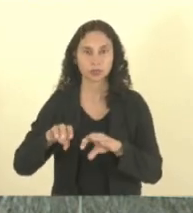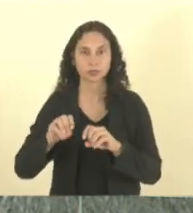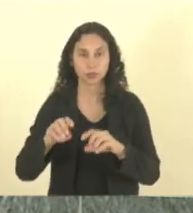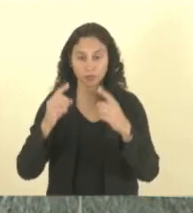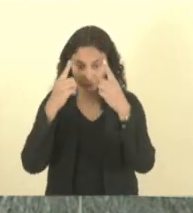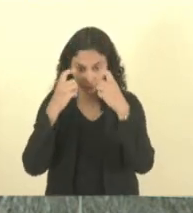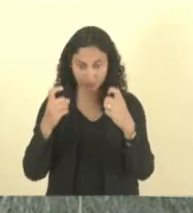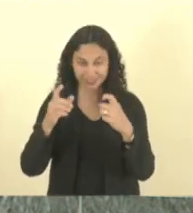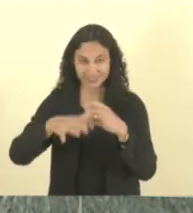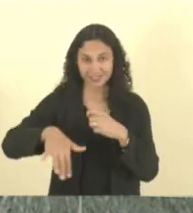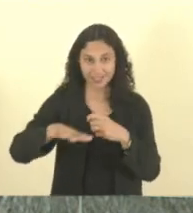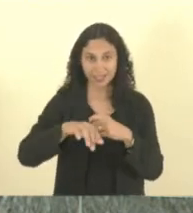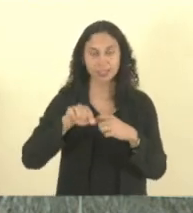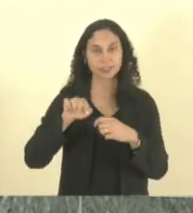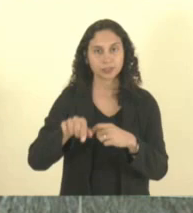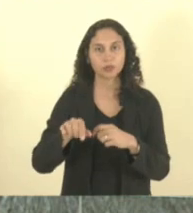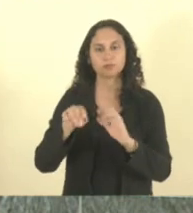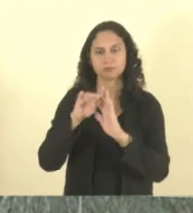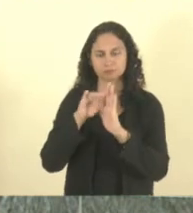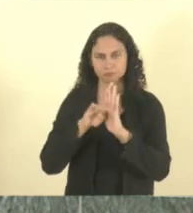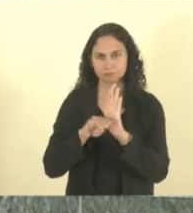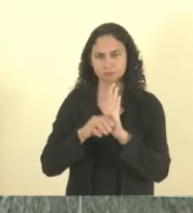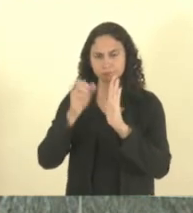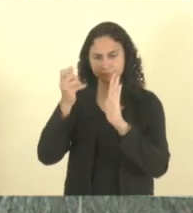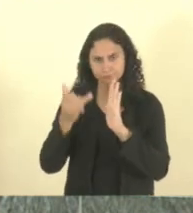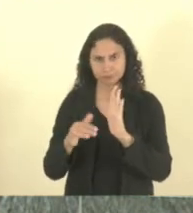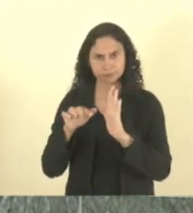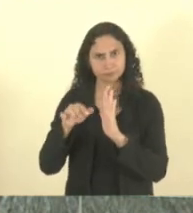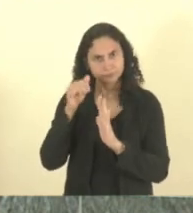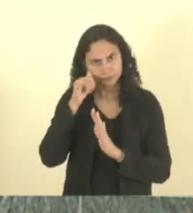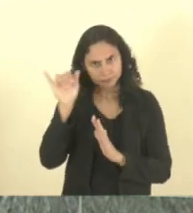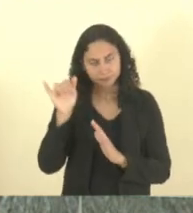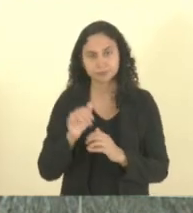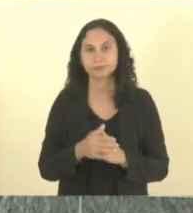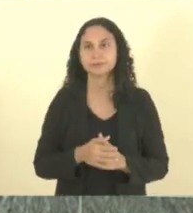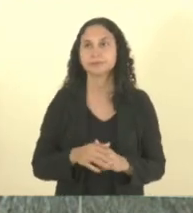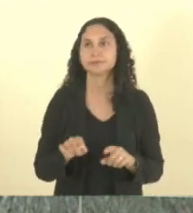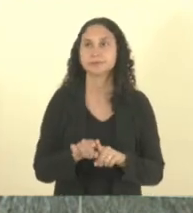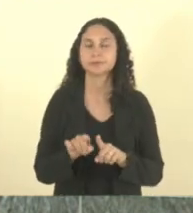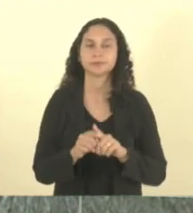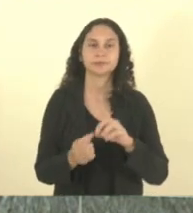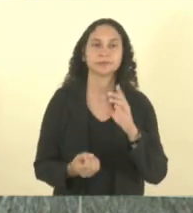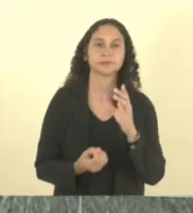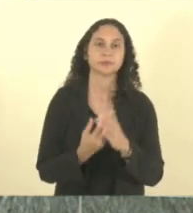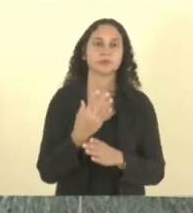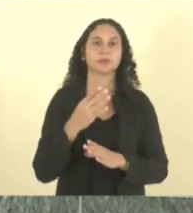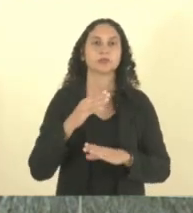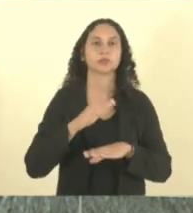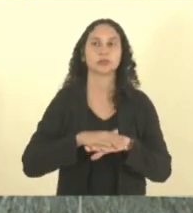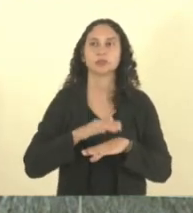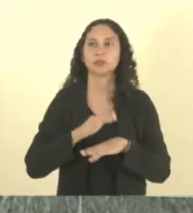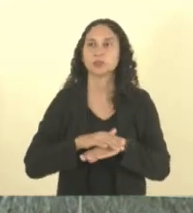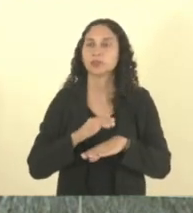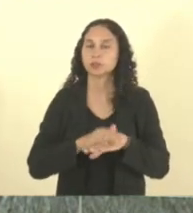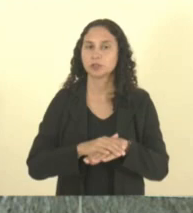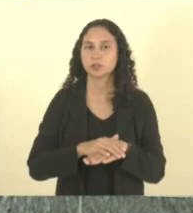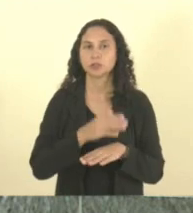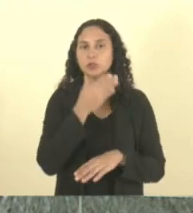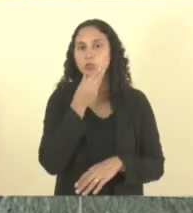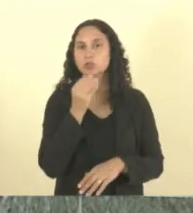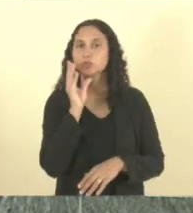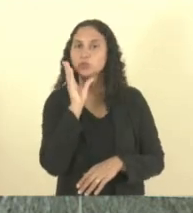Polese. Item 9, Proédio de Lei 15724, deputado João Cosser, autor, acrescentando o anexo único